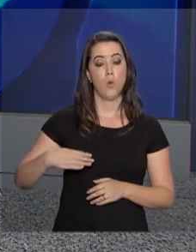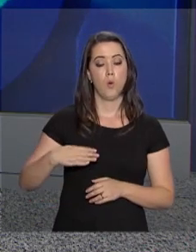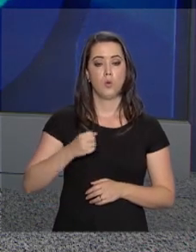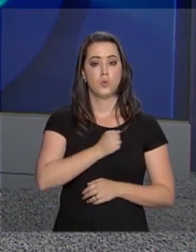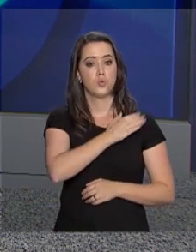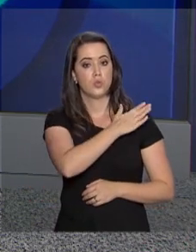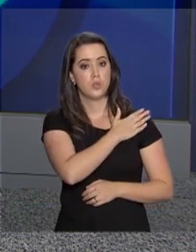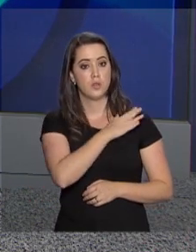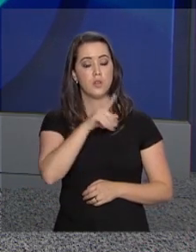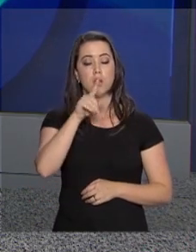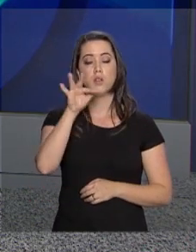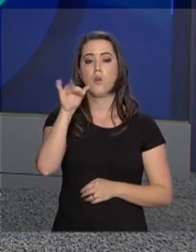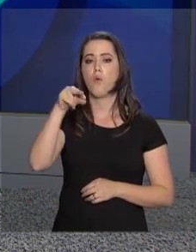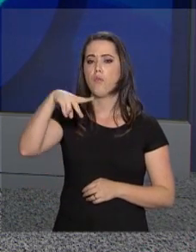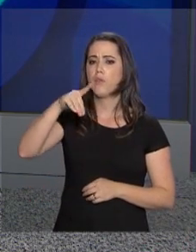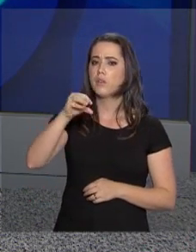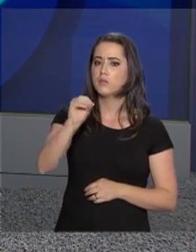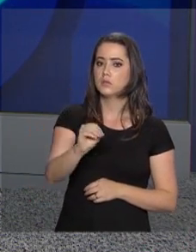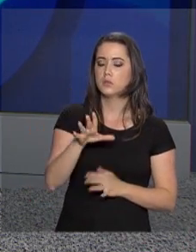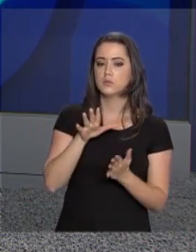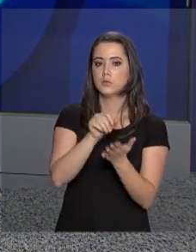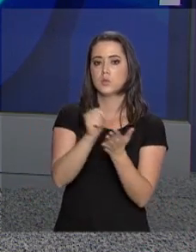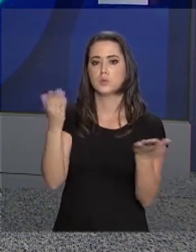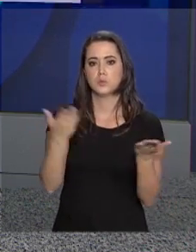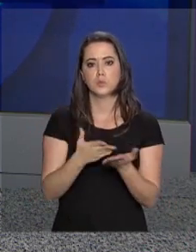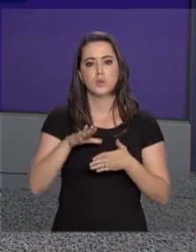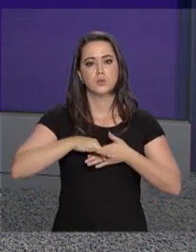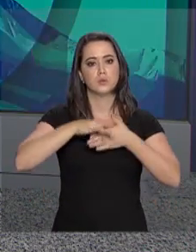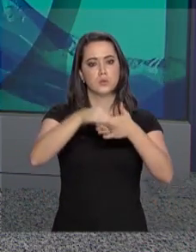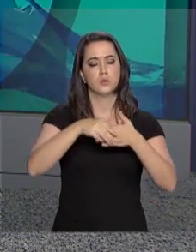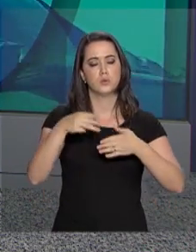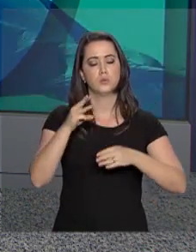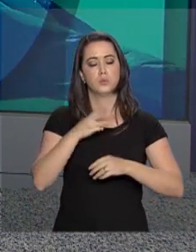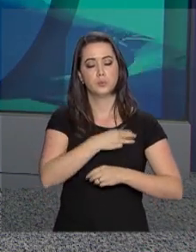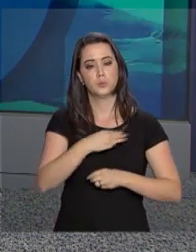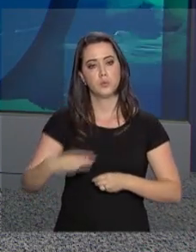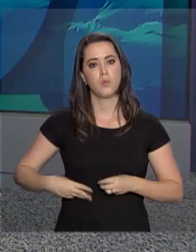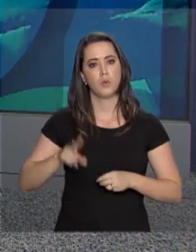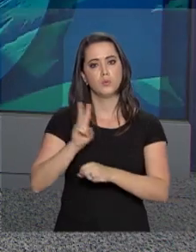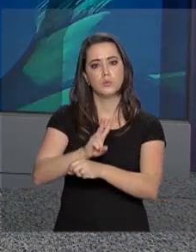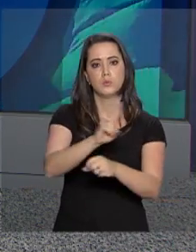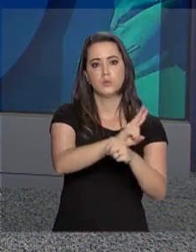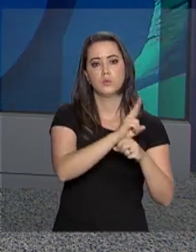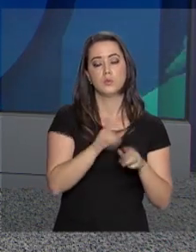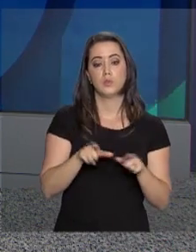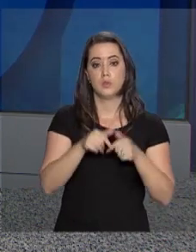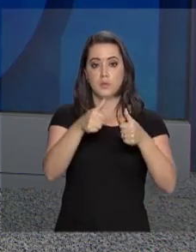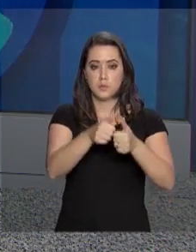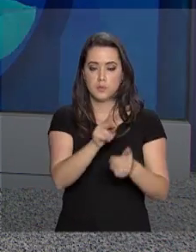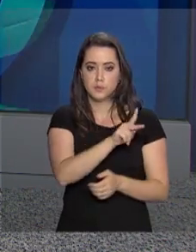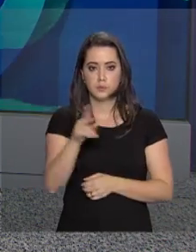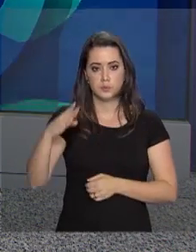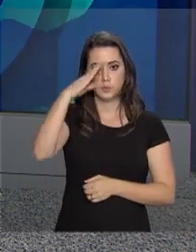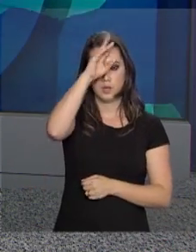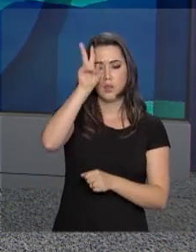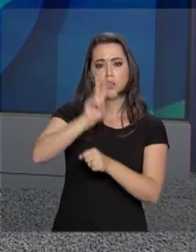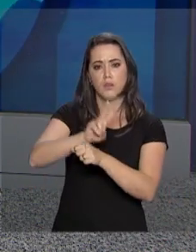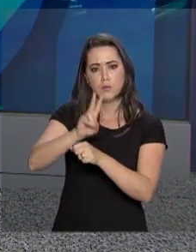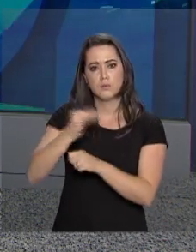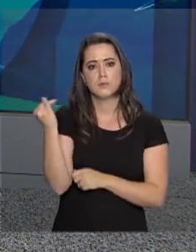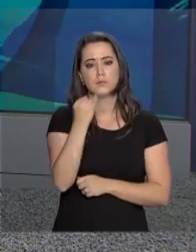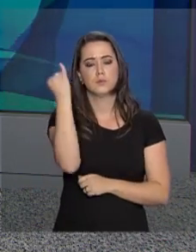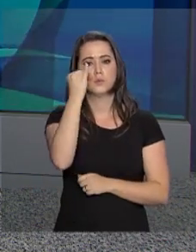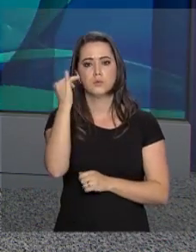Fernando Azevedo assumiu hoje o comando do Ministério da Defesa. A cerimônia contou com a presença do presidente Jair Bolsonaro, que defendeu a